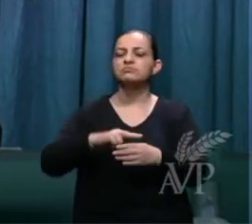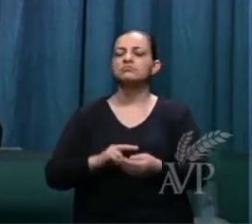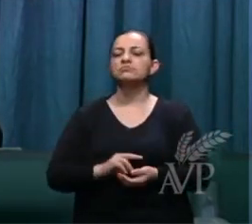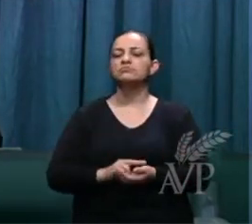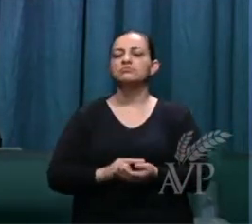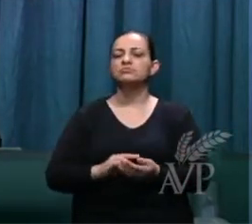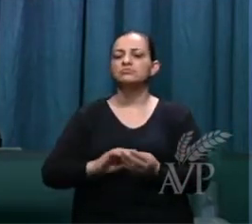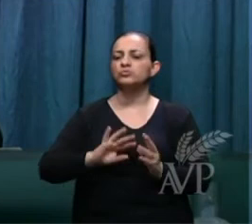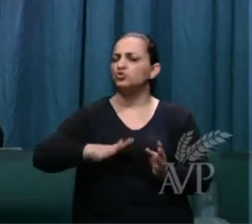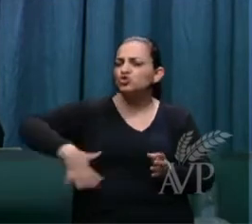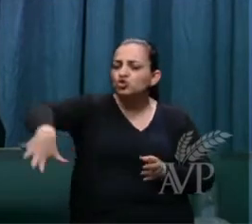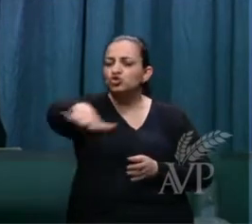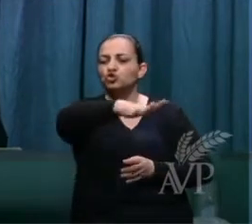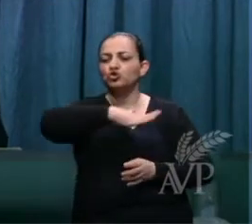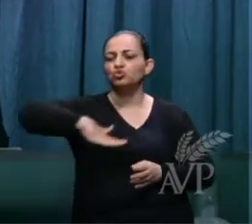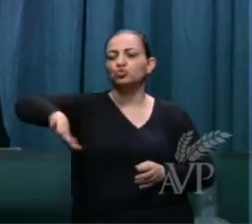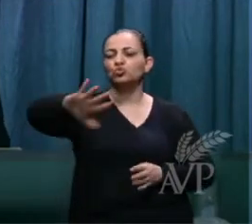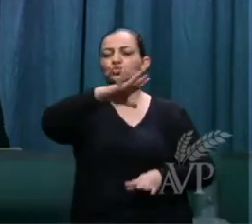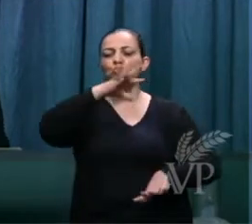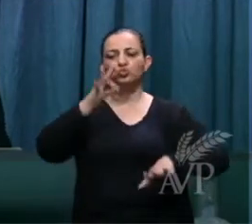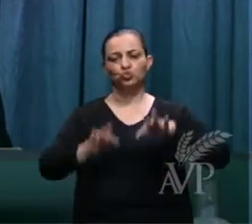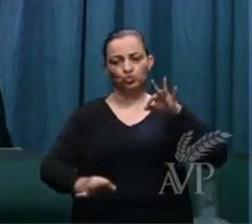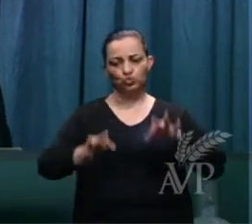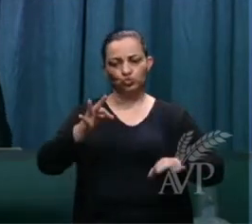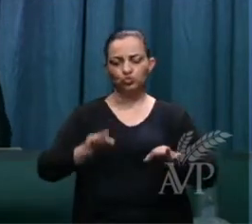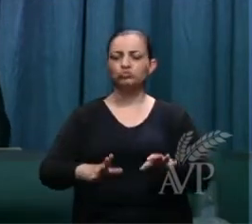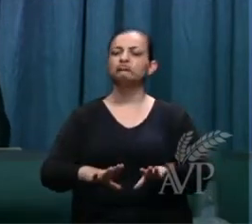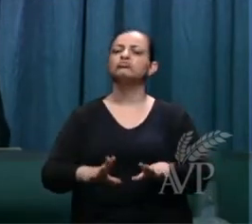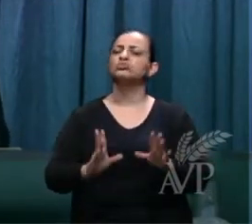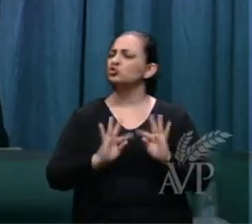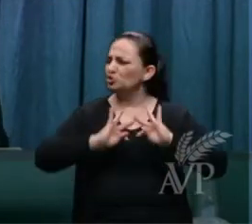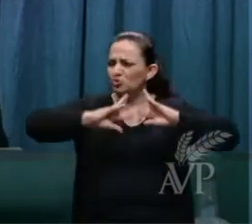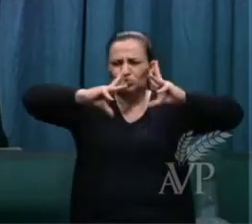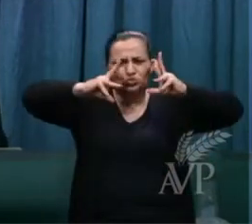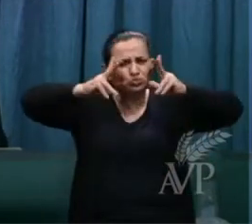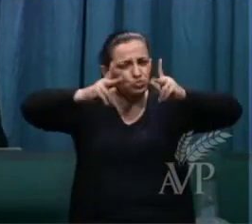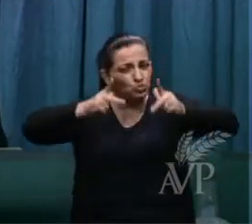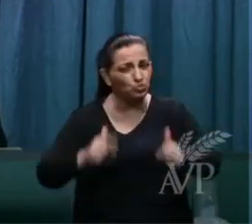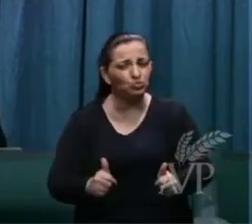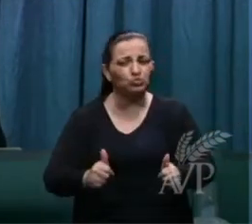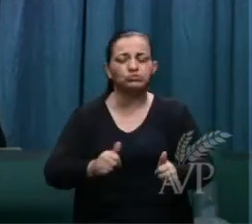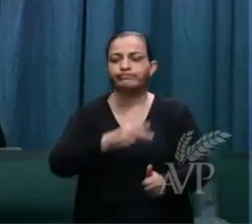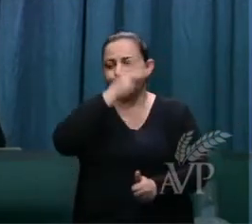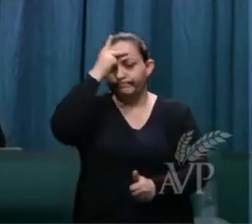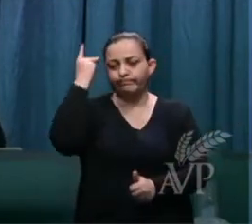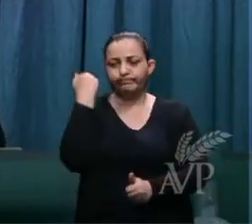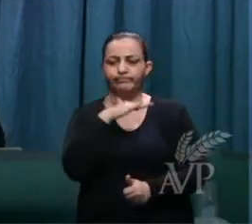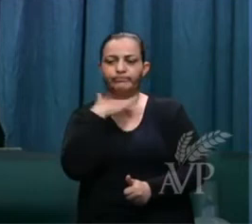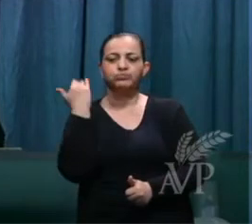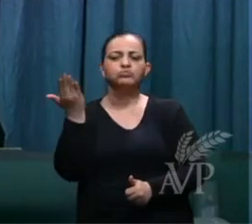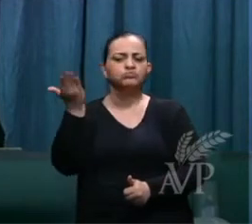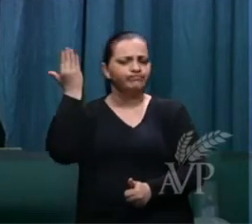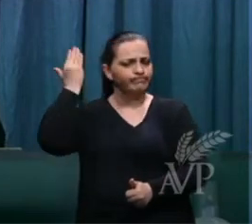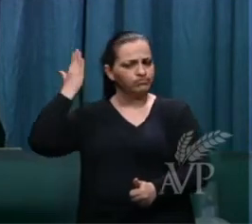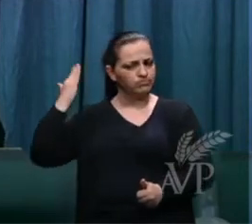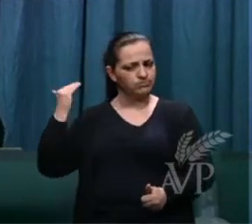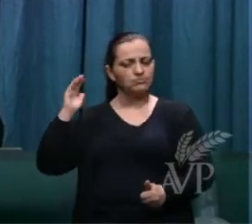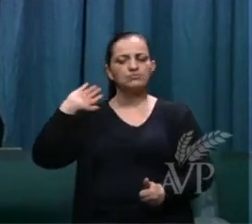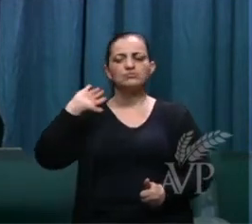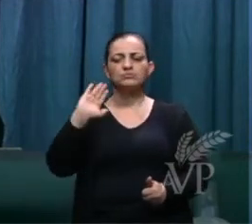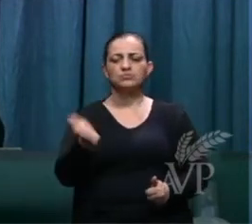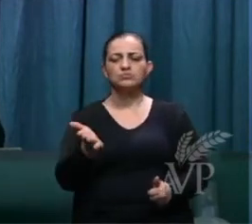geral dos justos e injustos de todos que morreram e